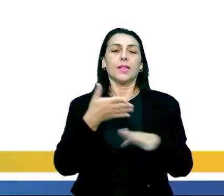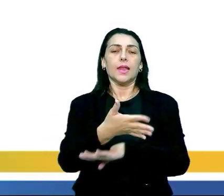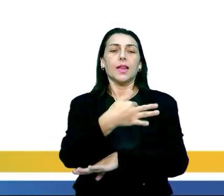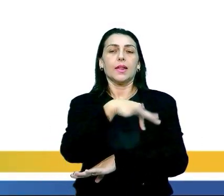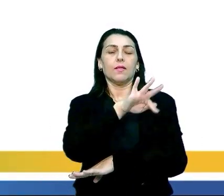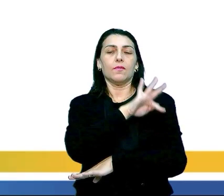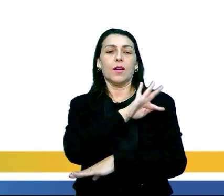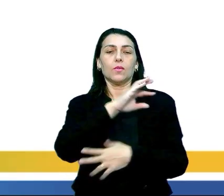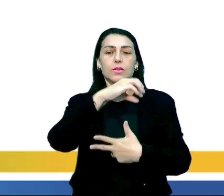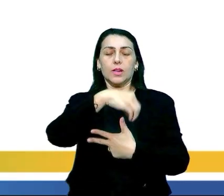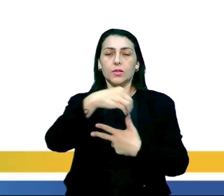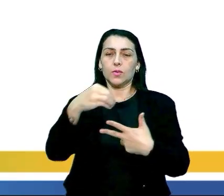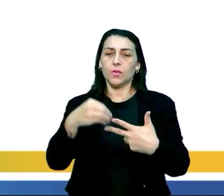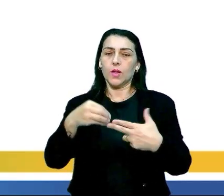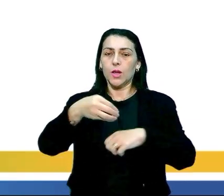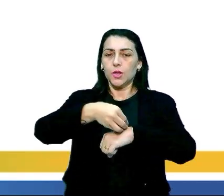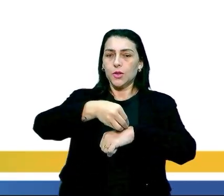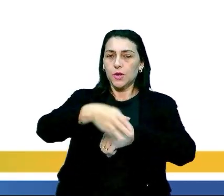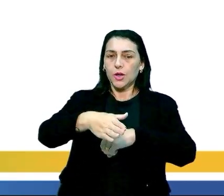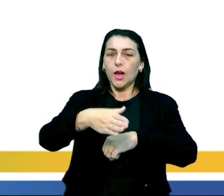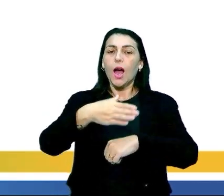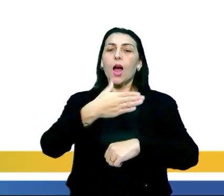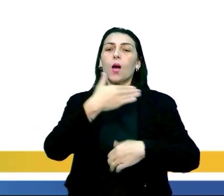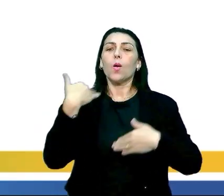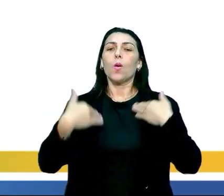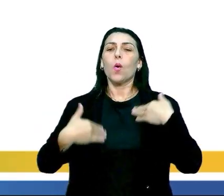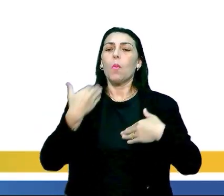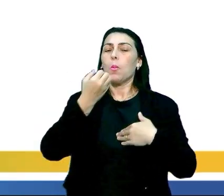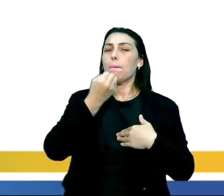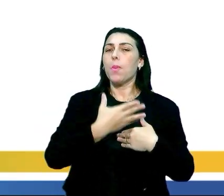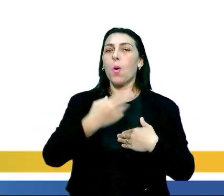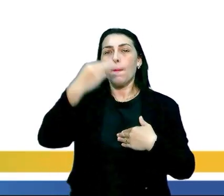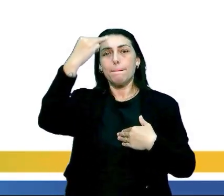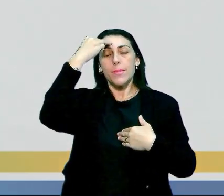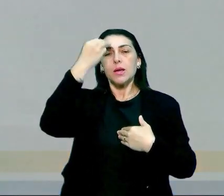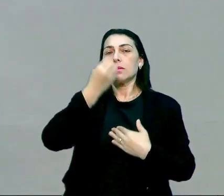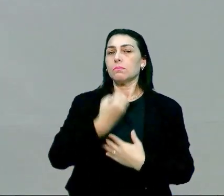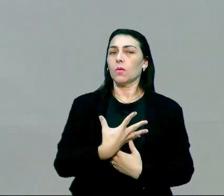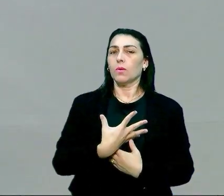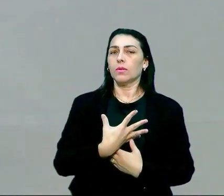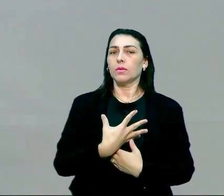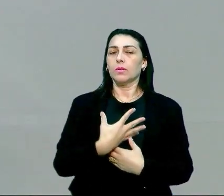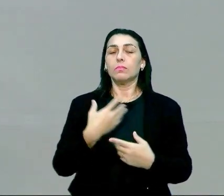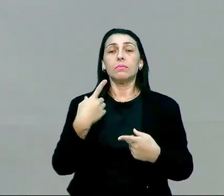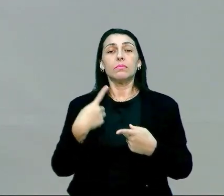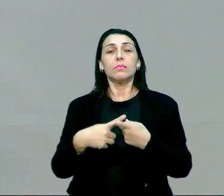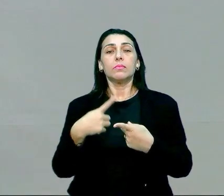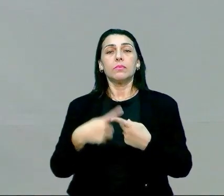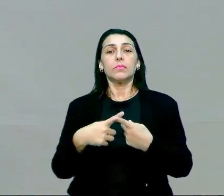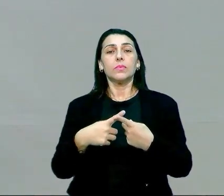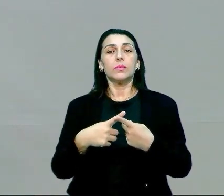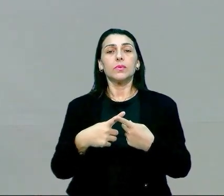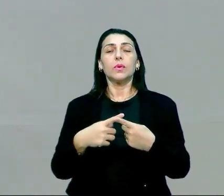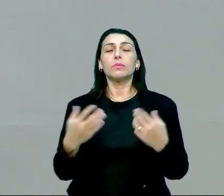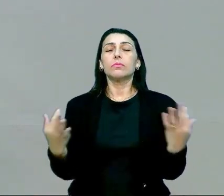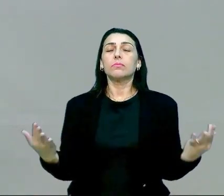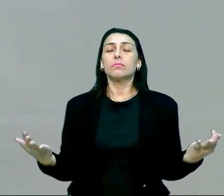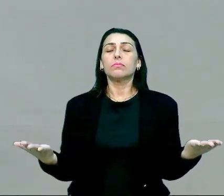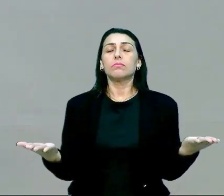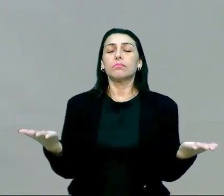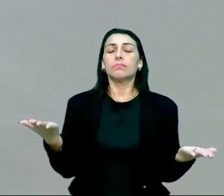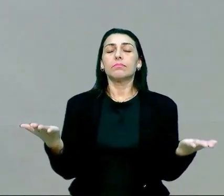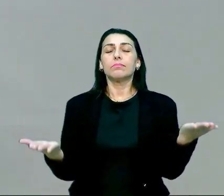com o Enem. Dica do maroto? Corpo são, mente são. Porque tudo em equilíbrio,